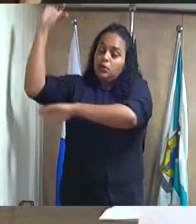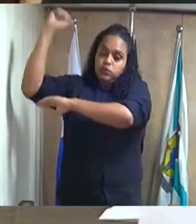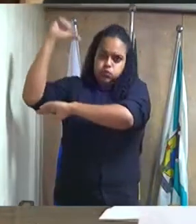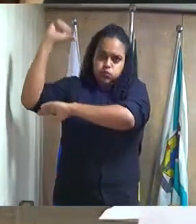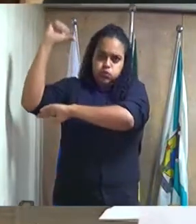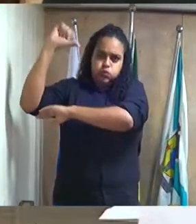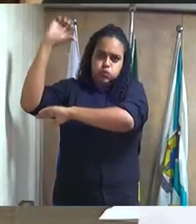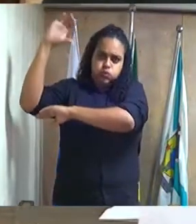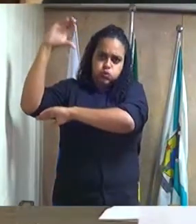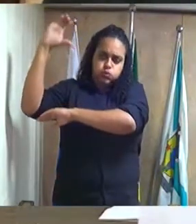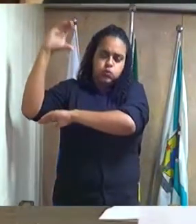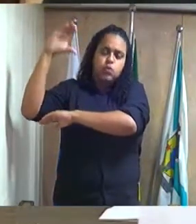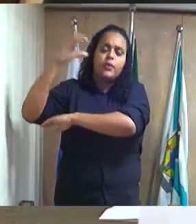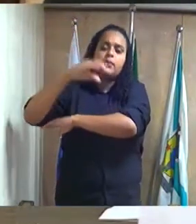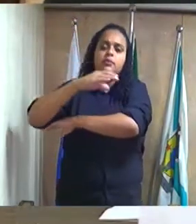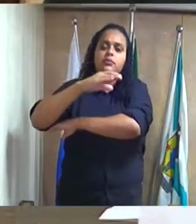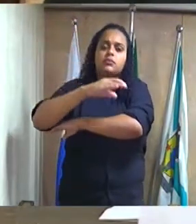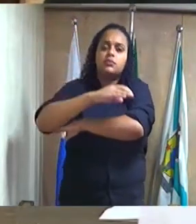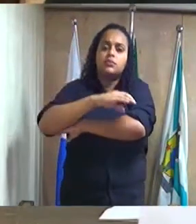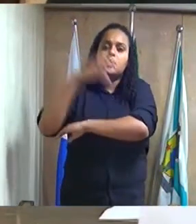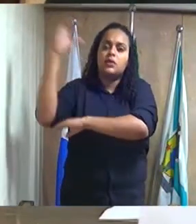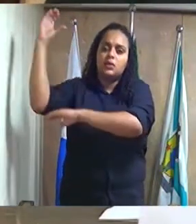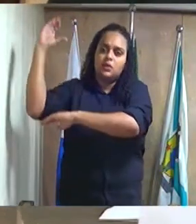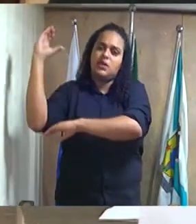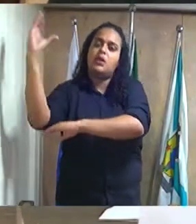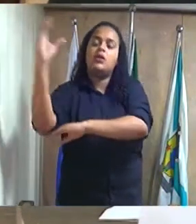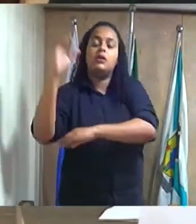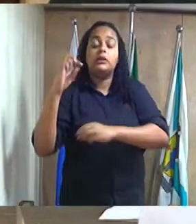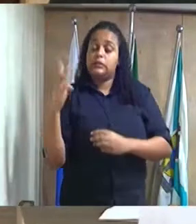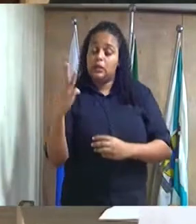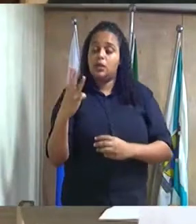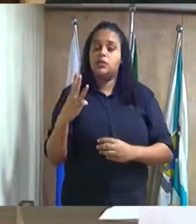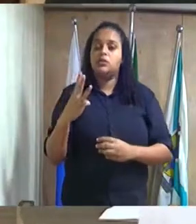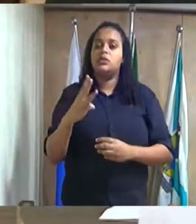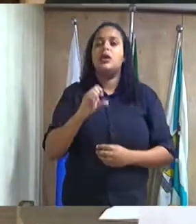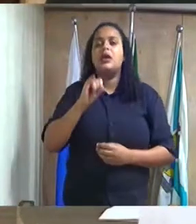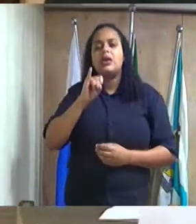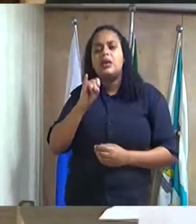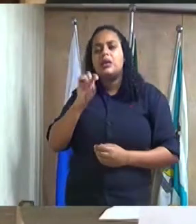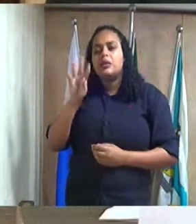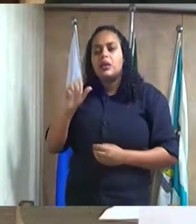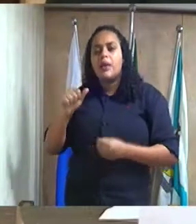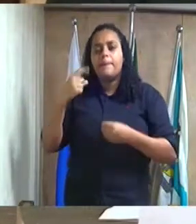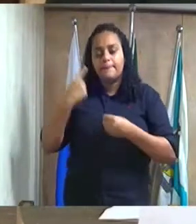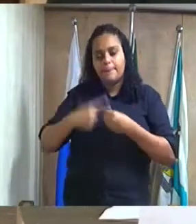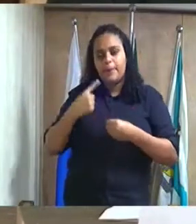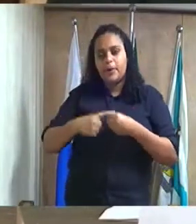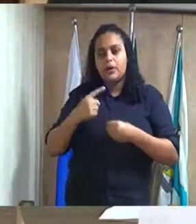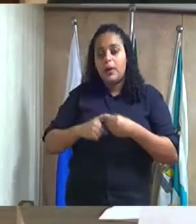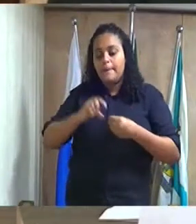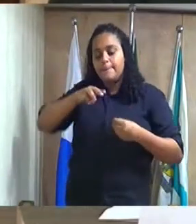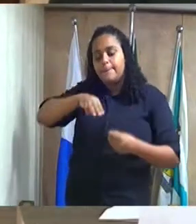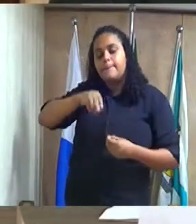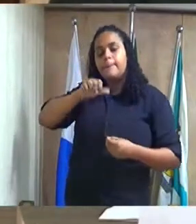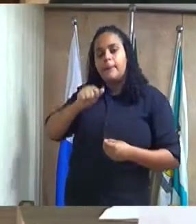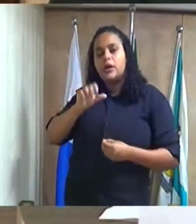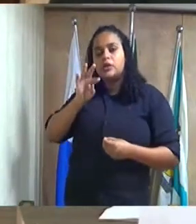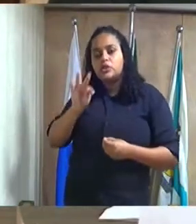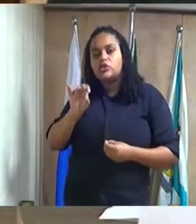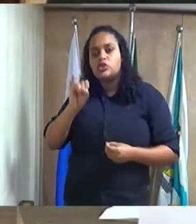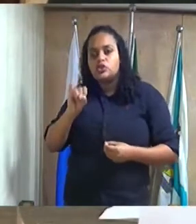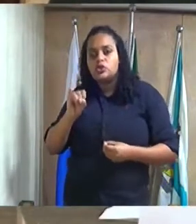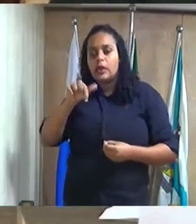lâmpadas queimadas em três postos da rua Itabatinga localizada no bairro Mantiqueira quarto